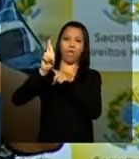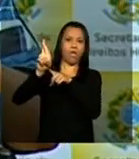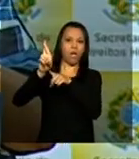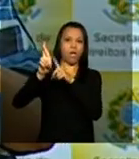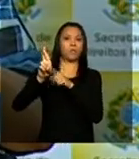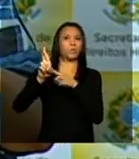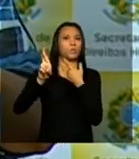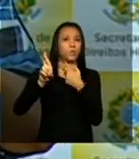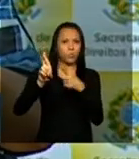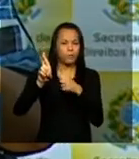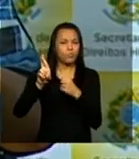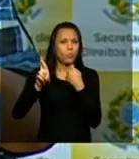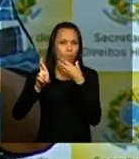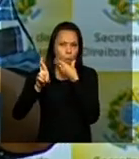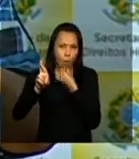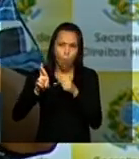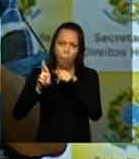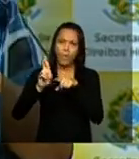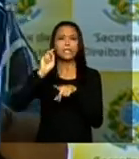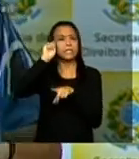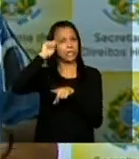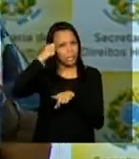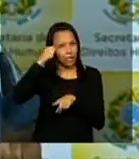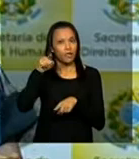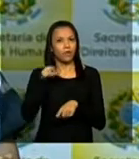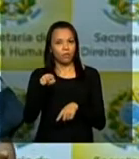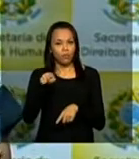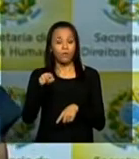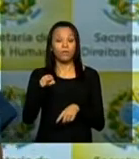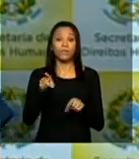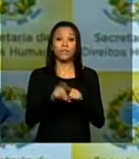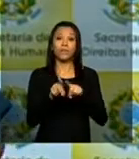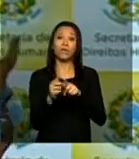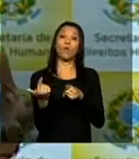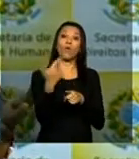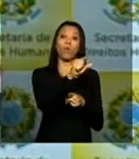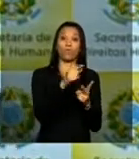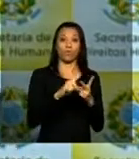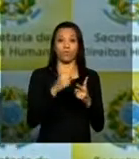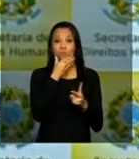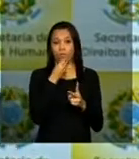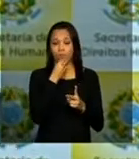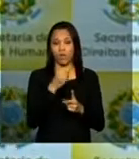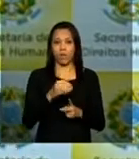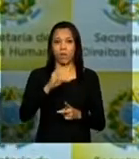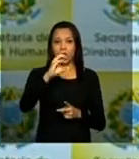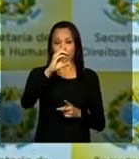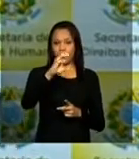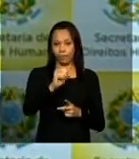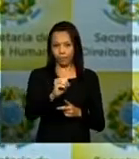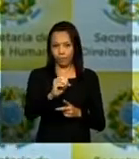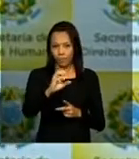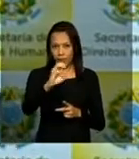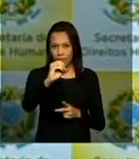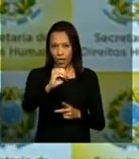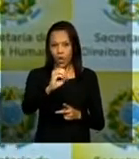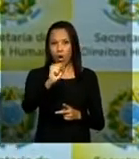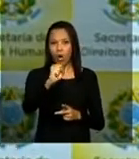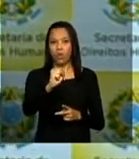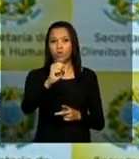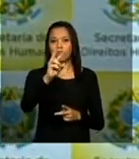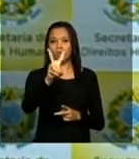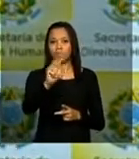política de um homem negro e a figura de Oswaldão como participante da guerrilha do